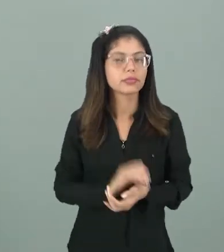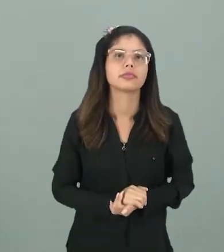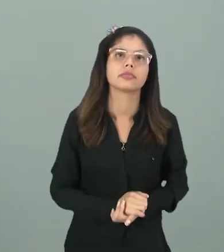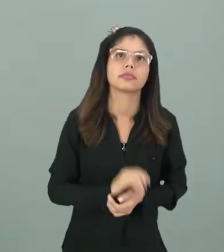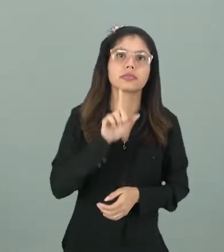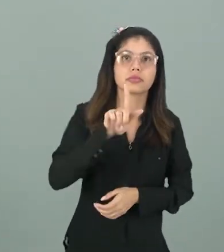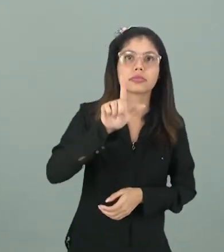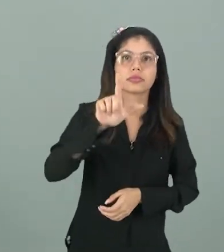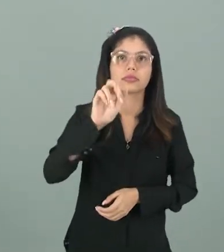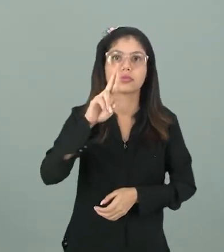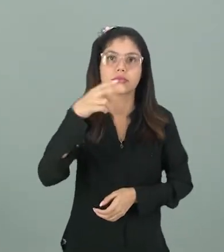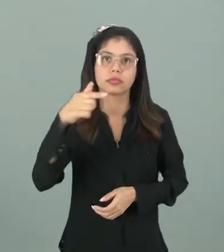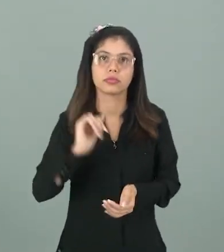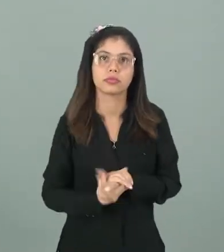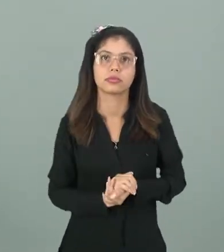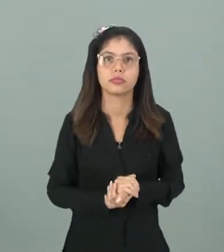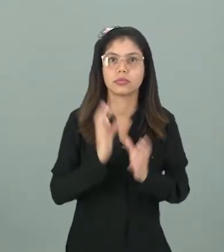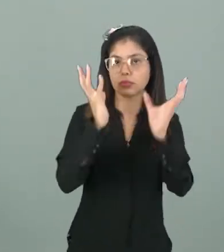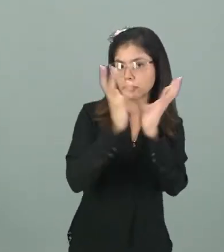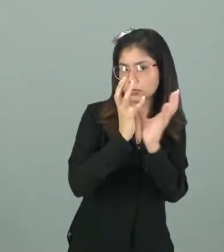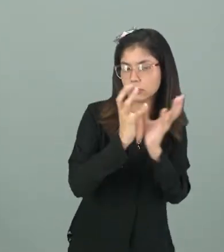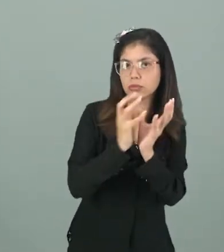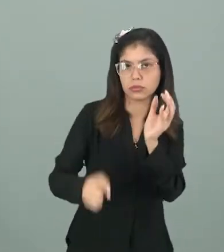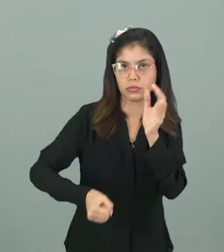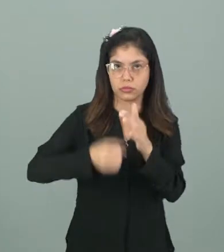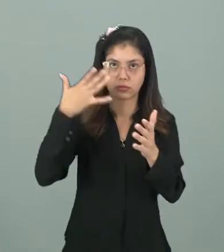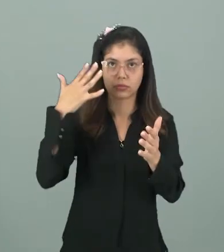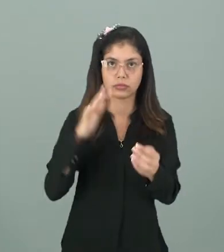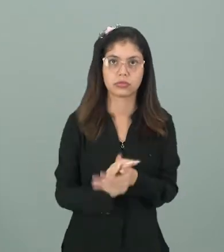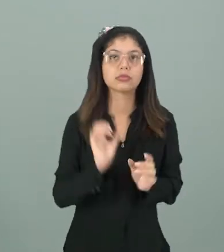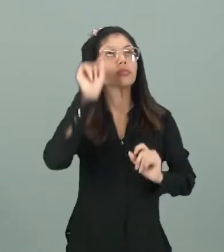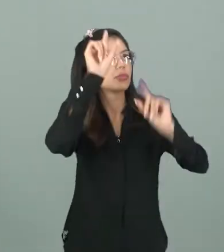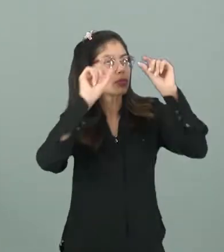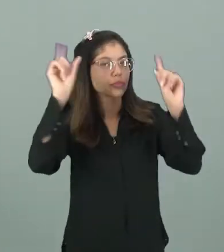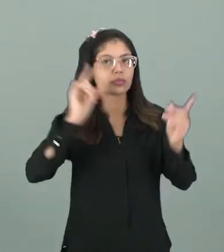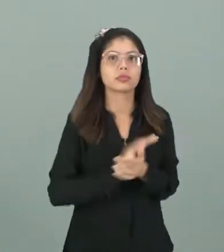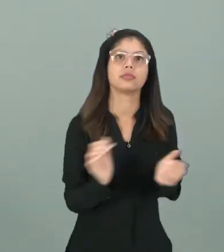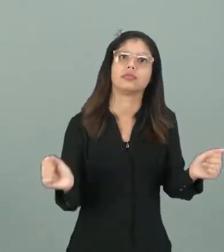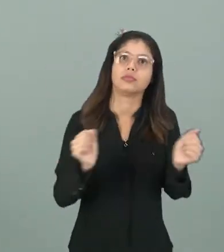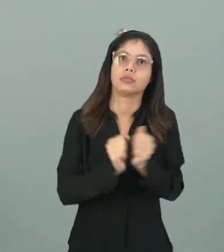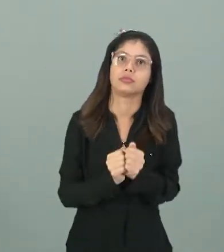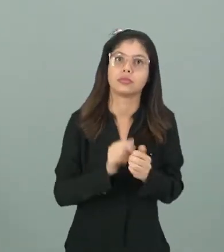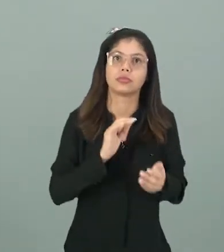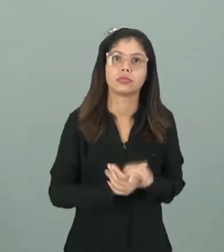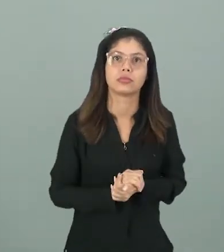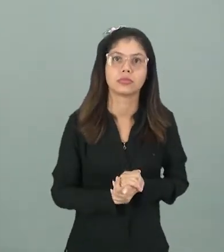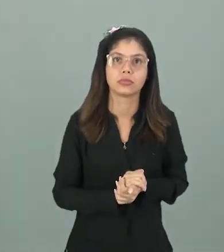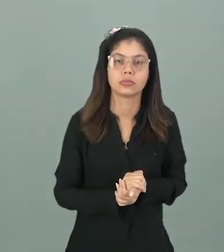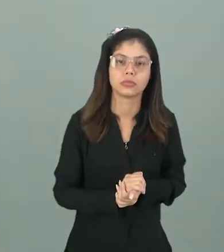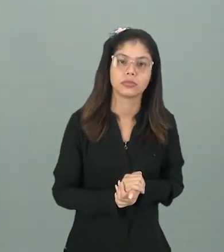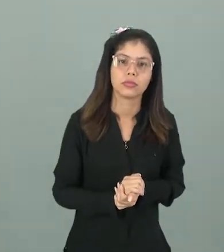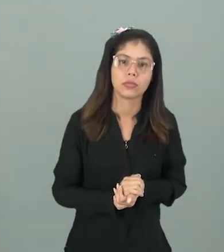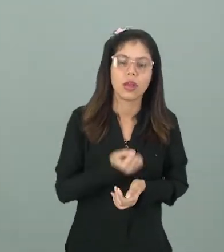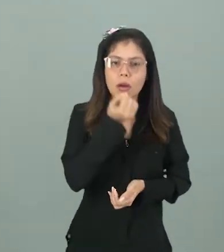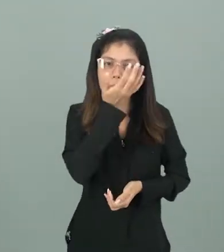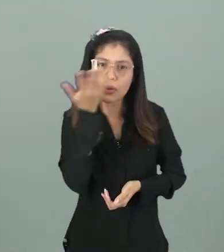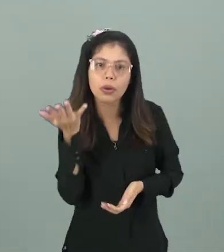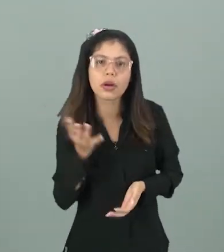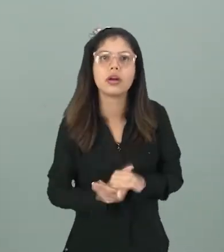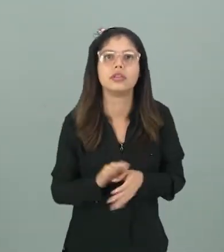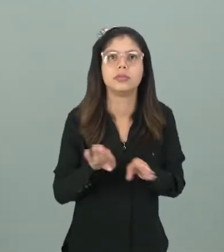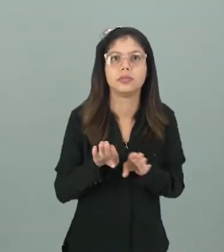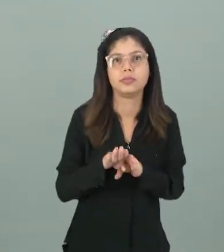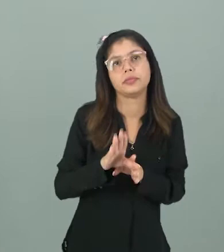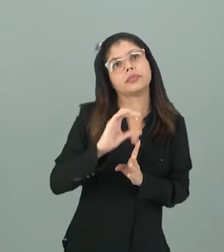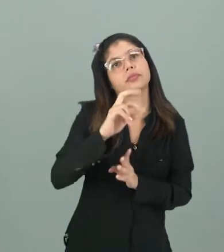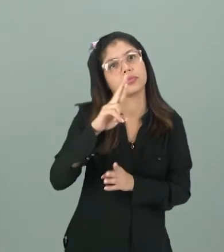Então a galáxia nada mais é do que um conjunto de bilhões de estrelas juntamente aí com poeira cósmica. E a nossa